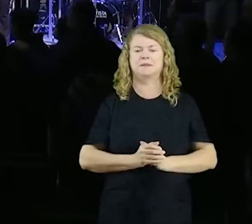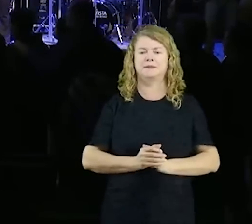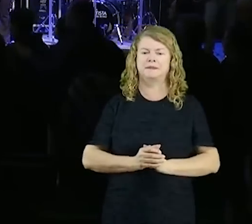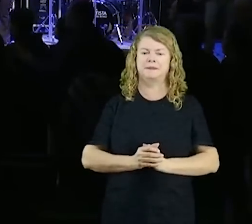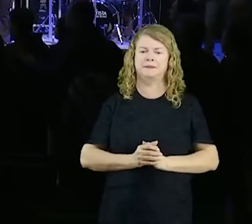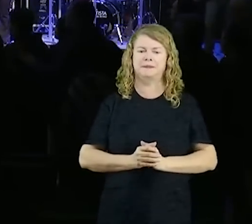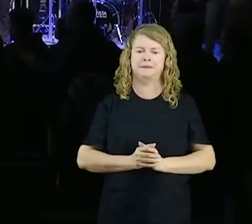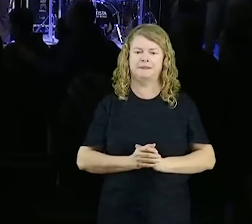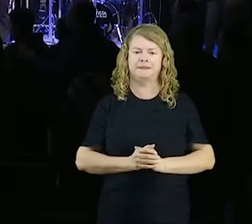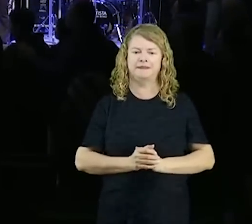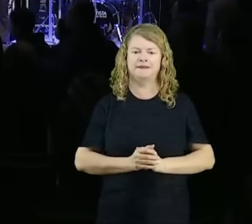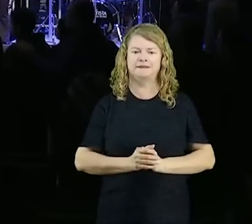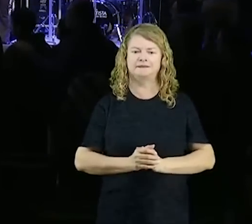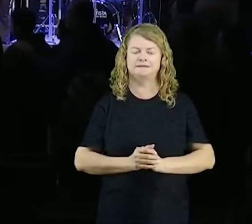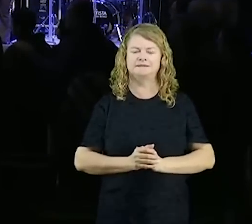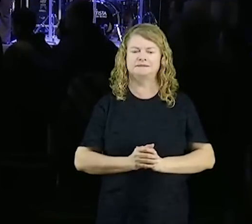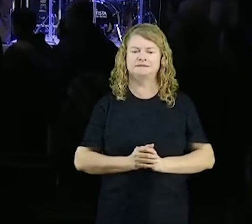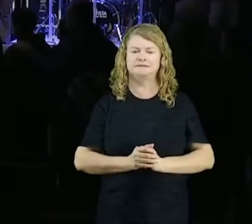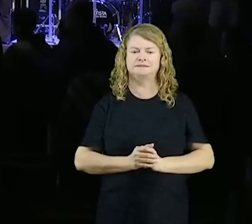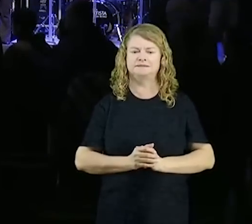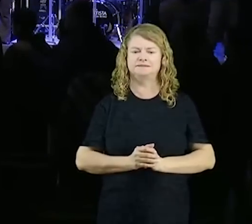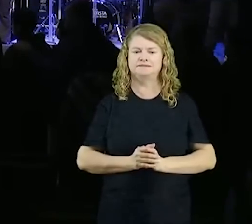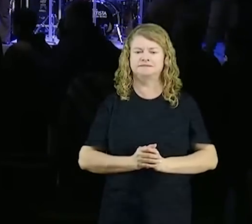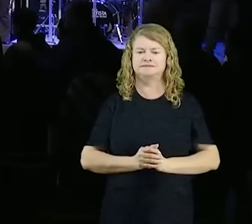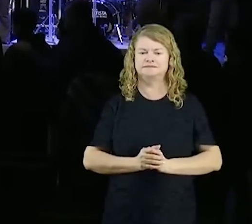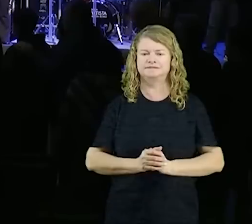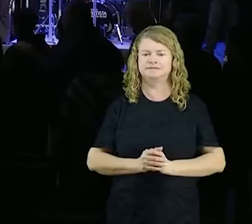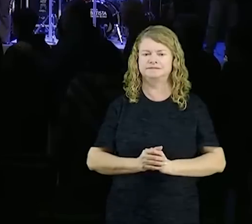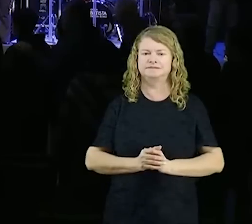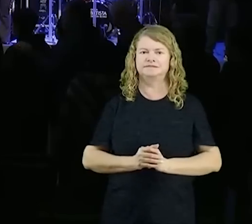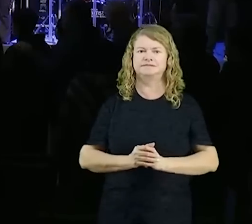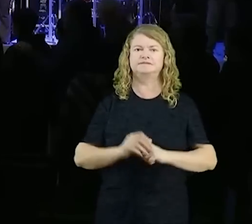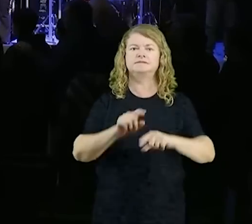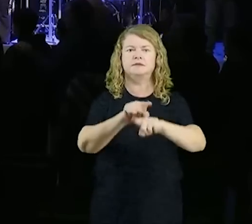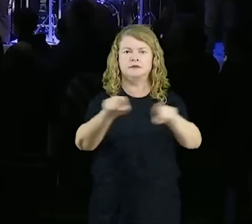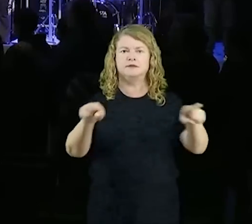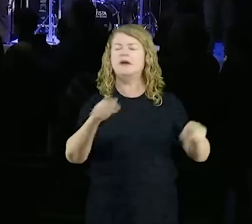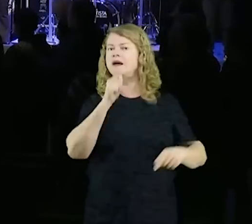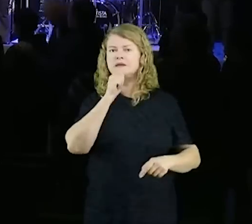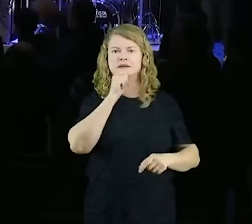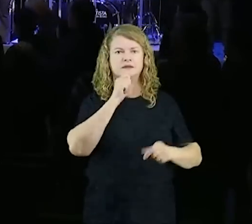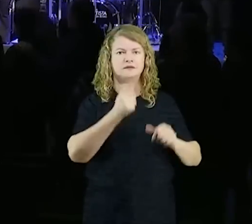Amém, se você, não, foi batizado,